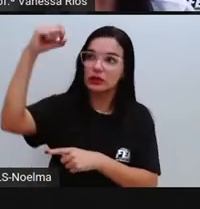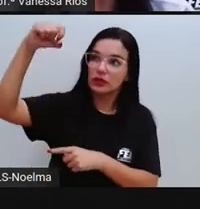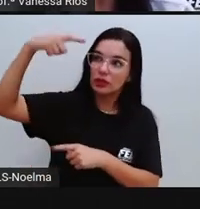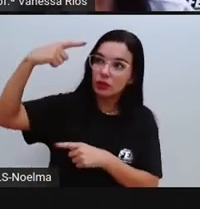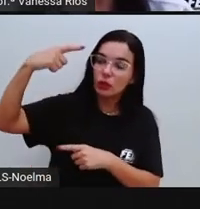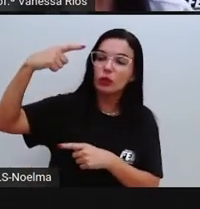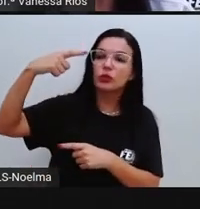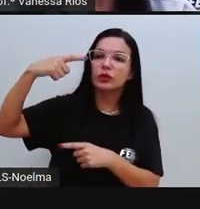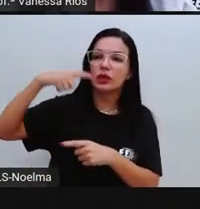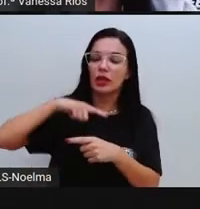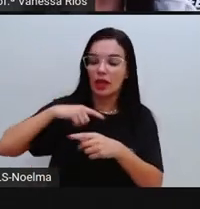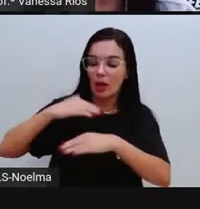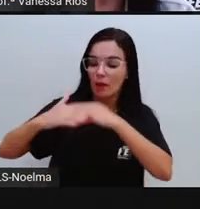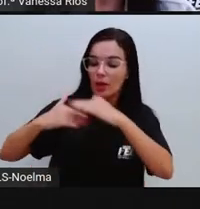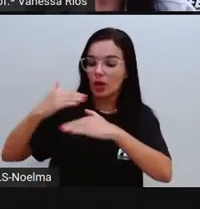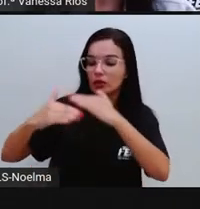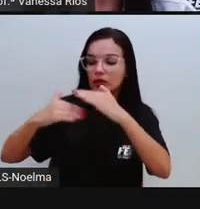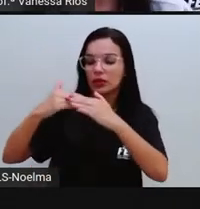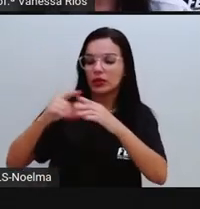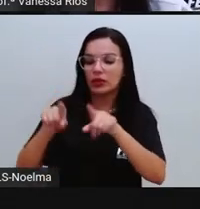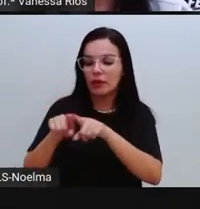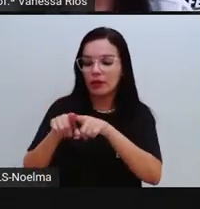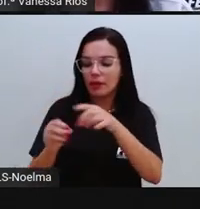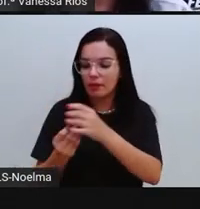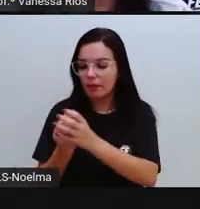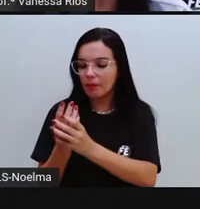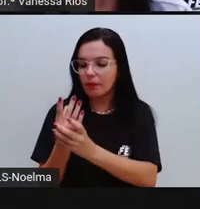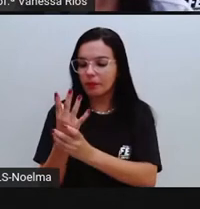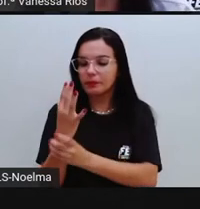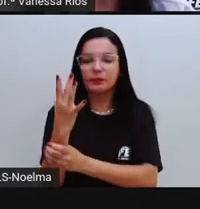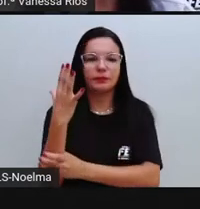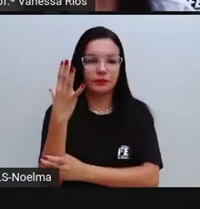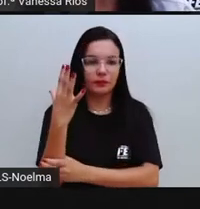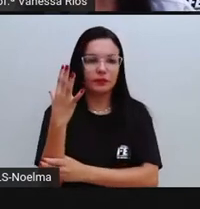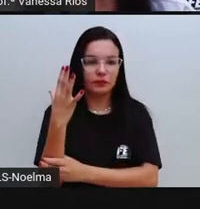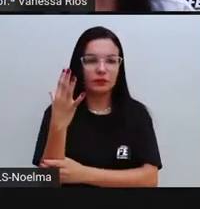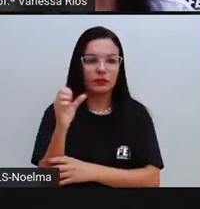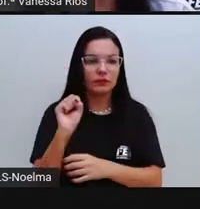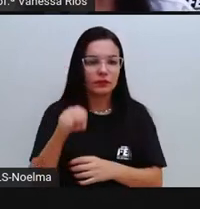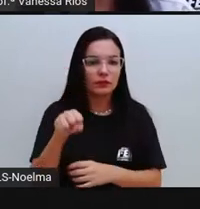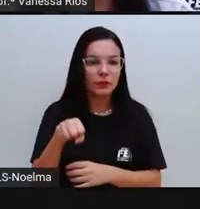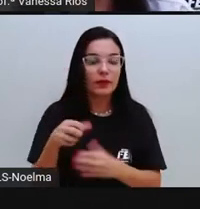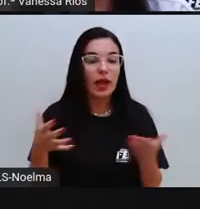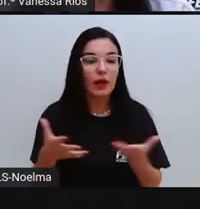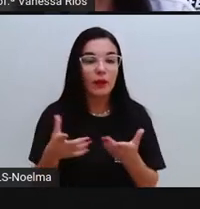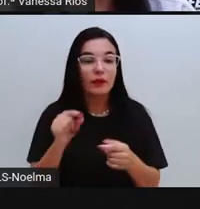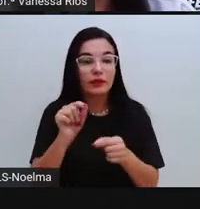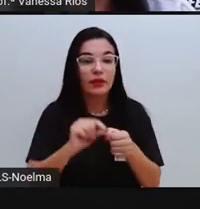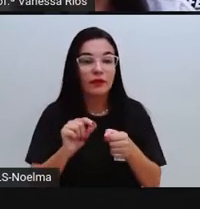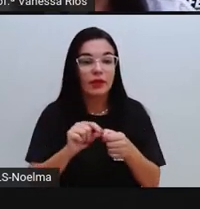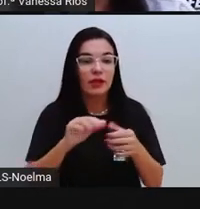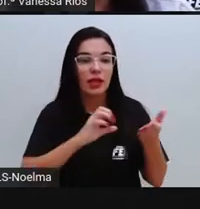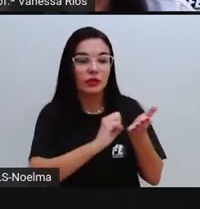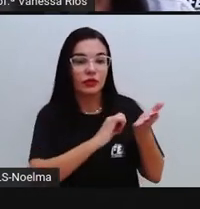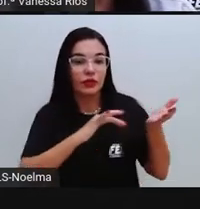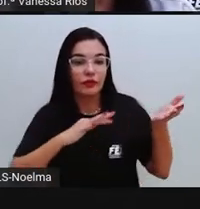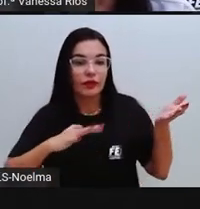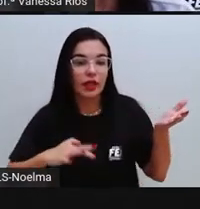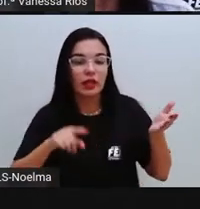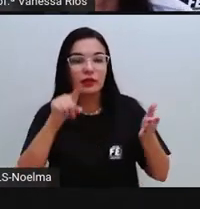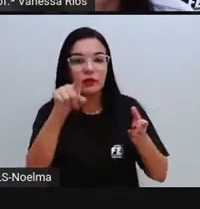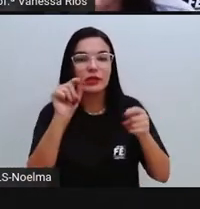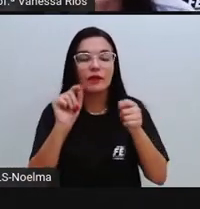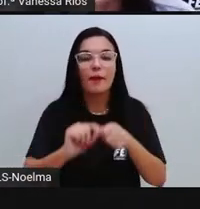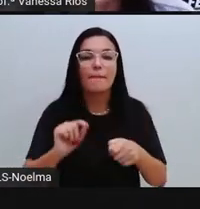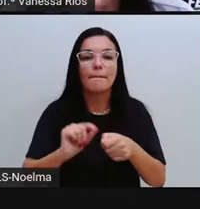de fotossíntese e do desenvolvimento das plantas. Então, para fazer essa atividade, você vai precisar dos